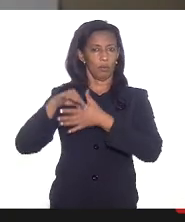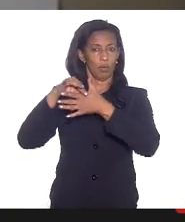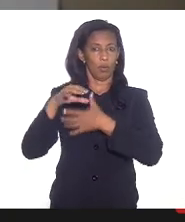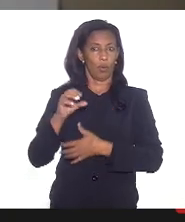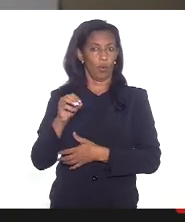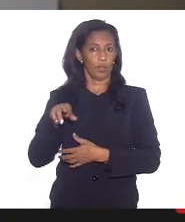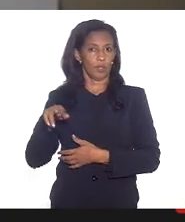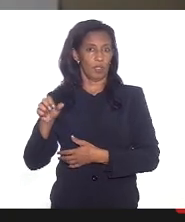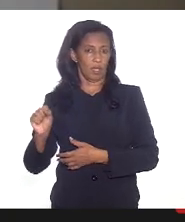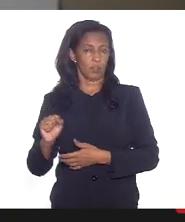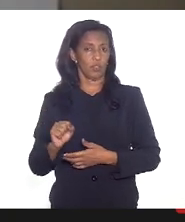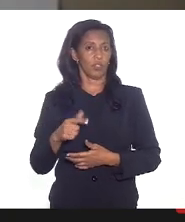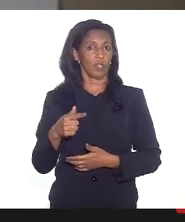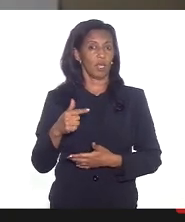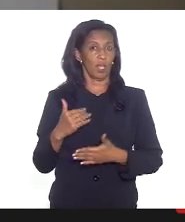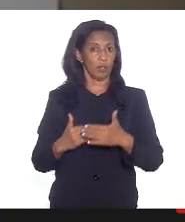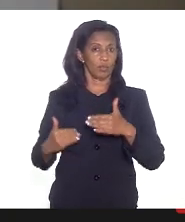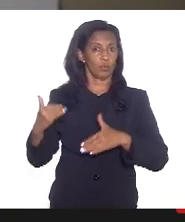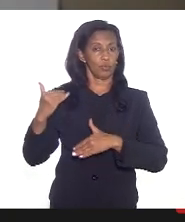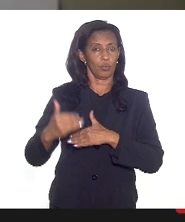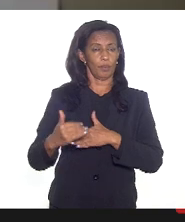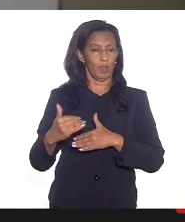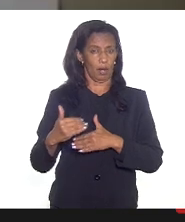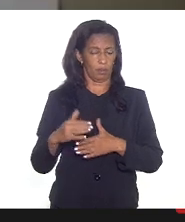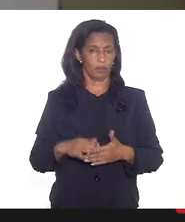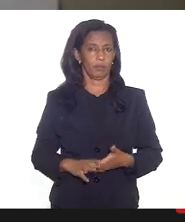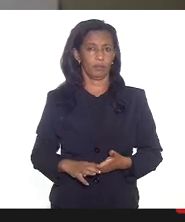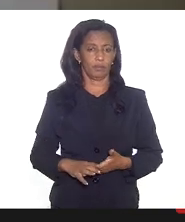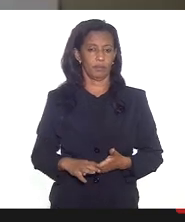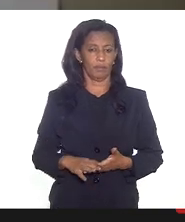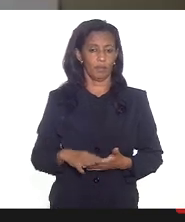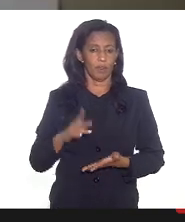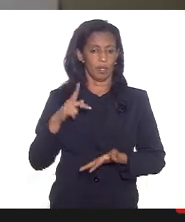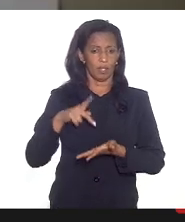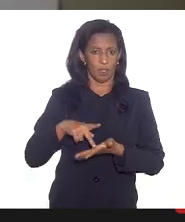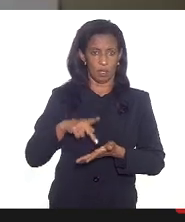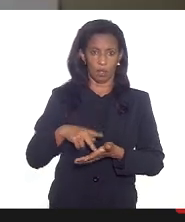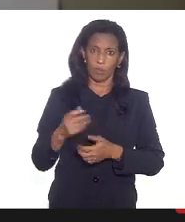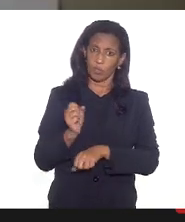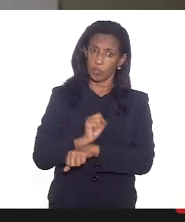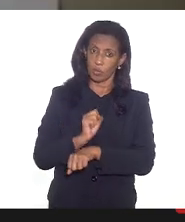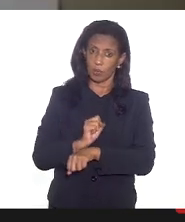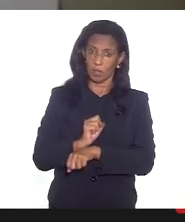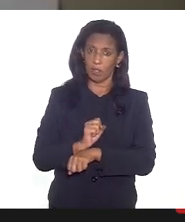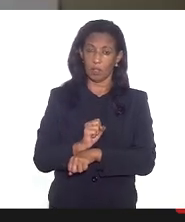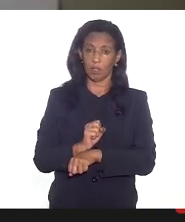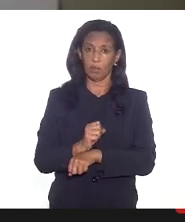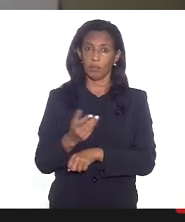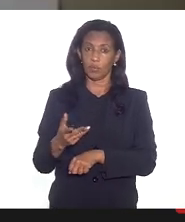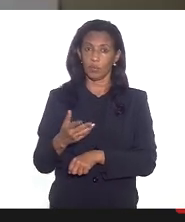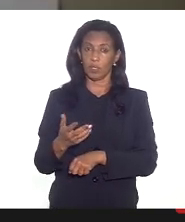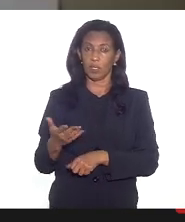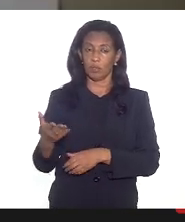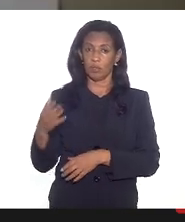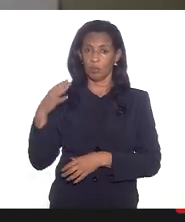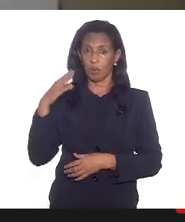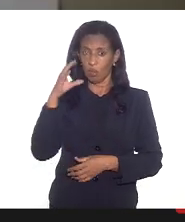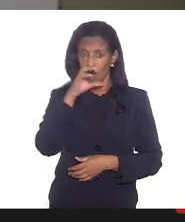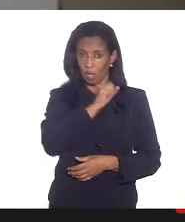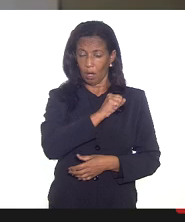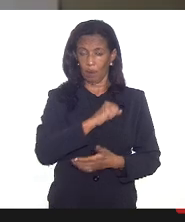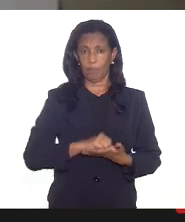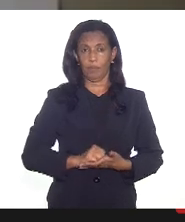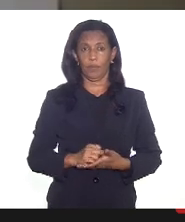COSENS será superado em breve nós realmente esperamos que isso saia com a maior celeridade possível